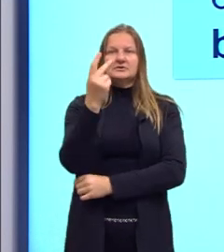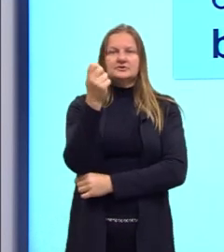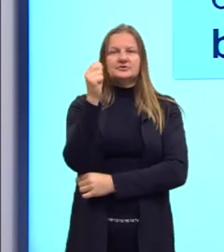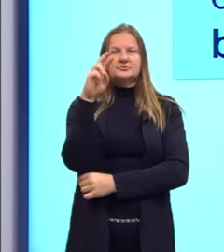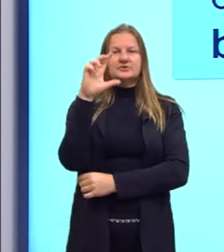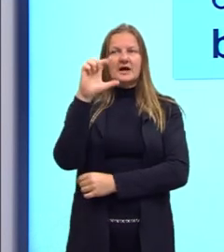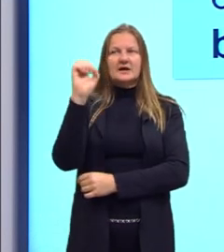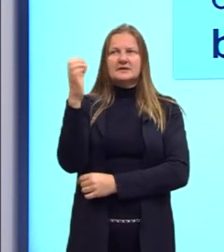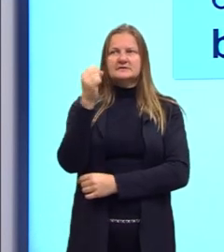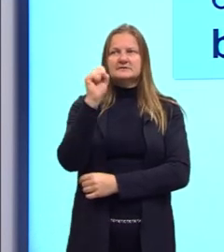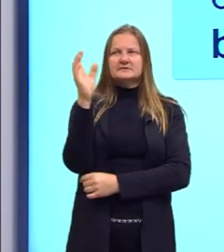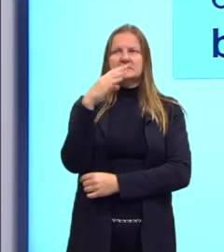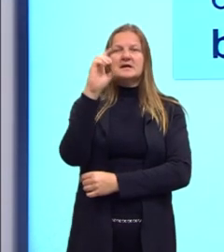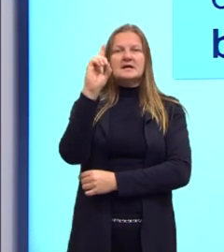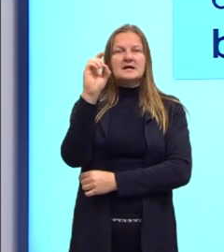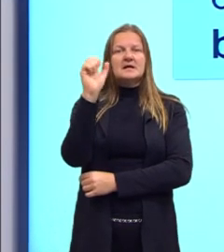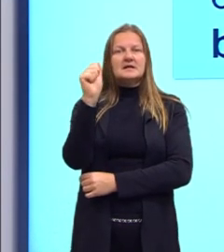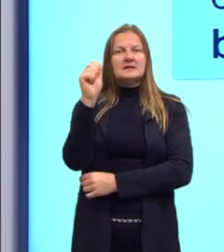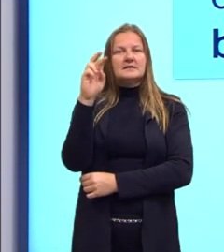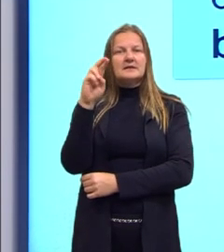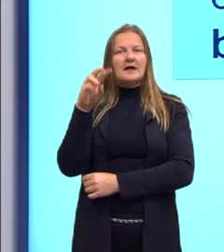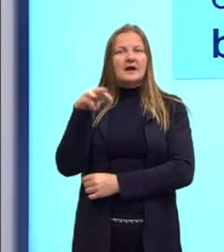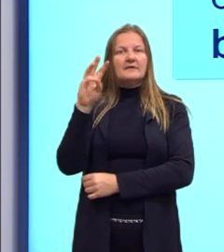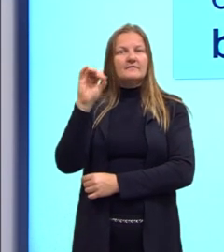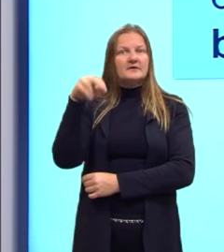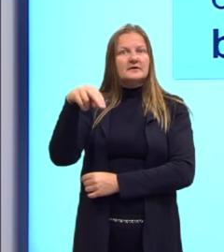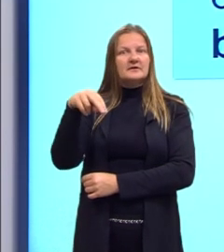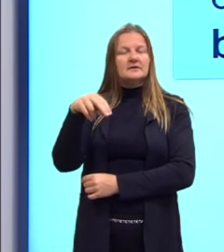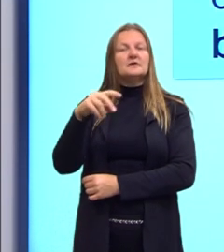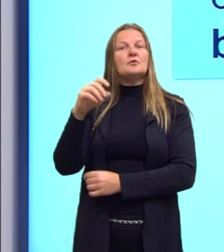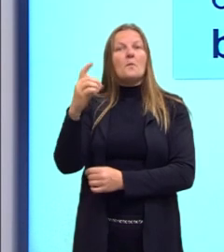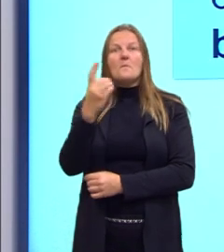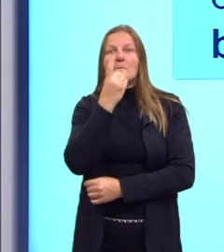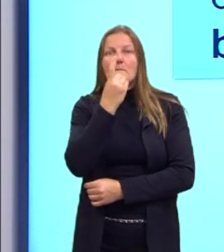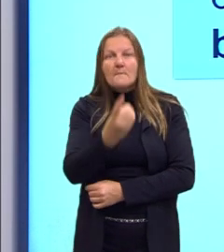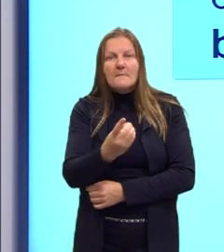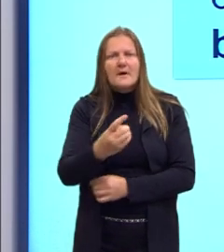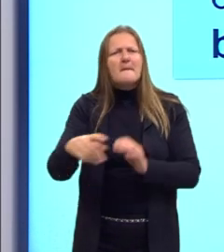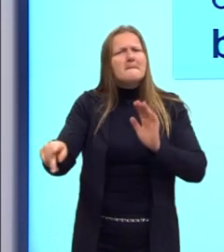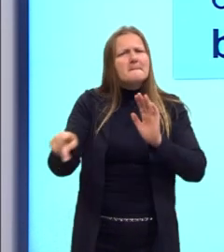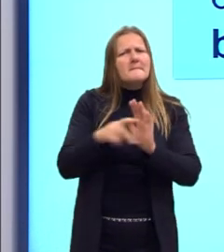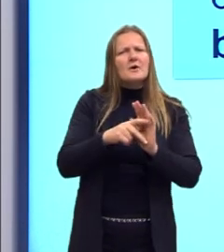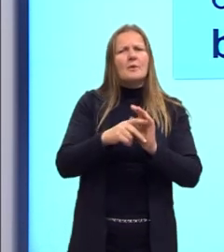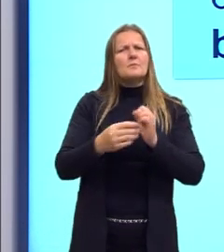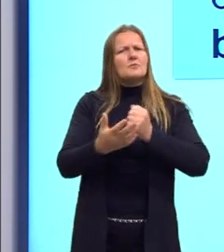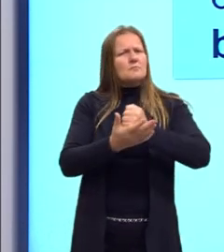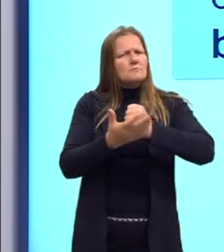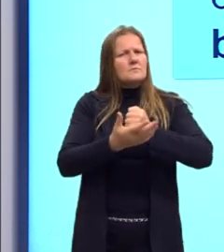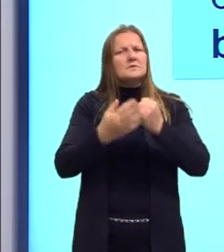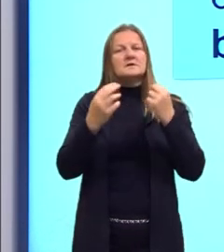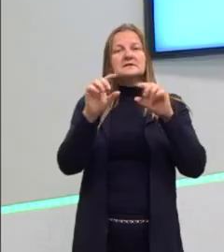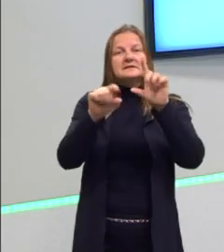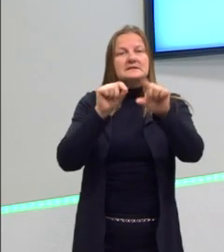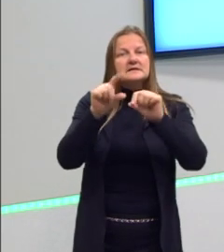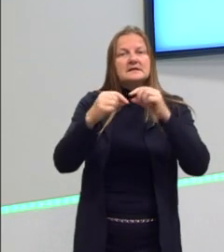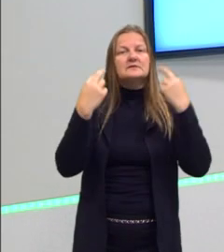chamada, então, de seleção natural, que é simplesmente a base da biologia moderna.